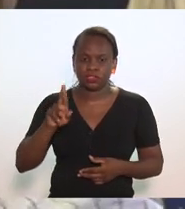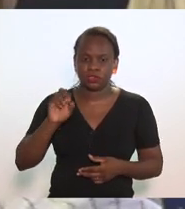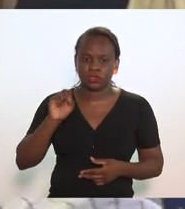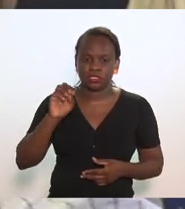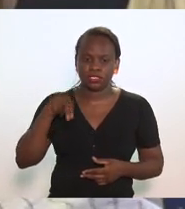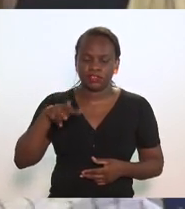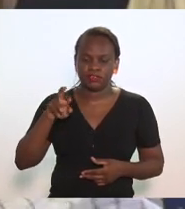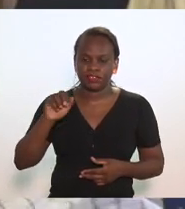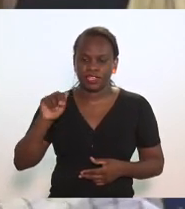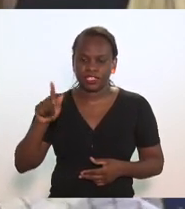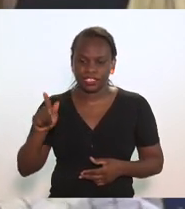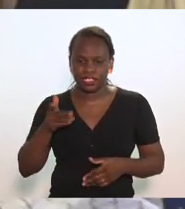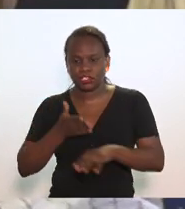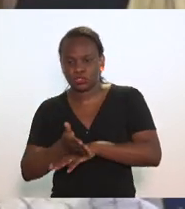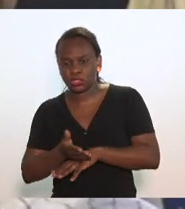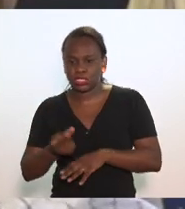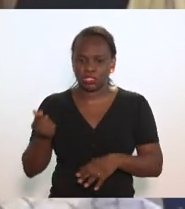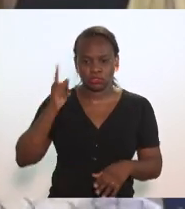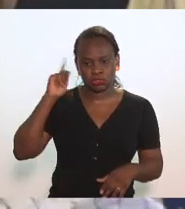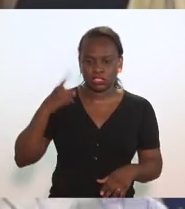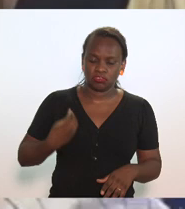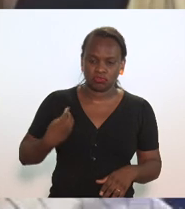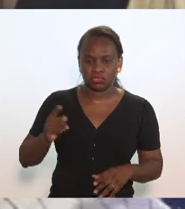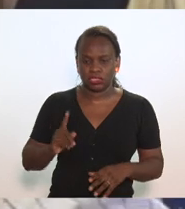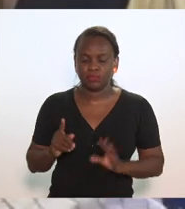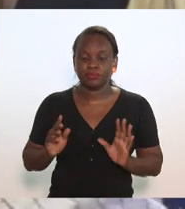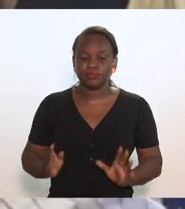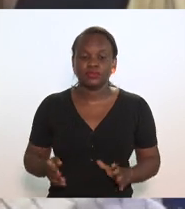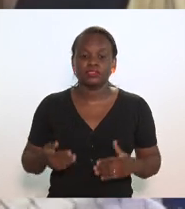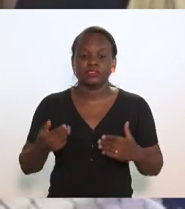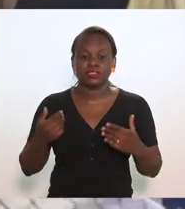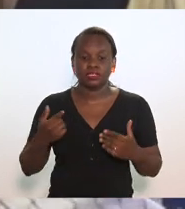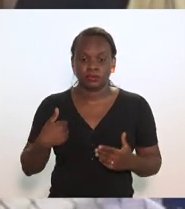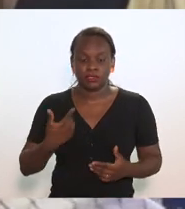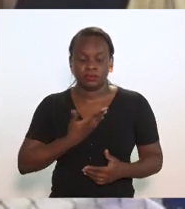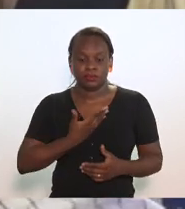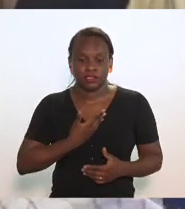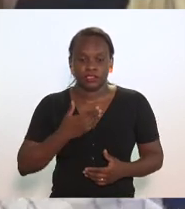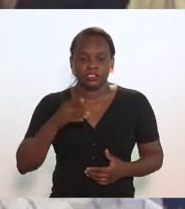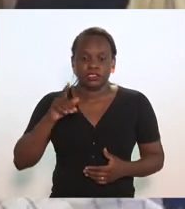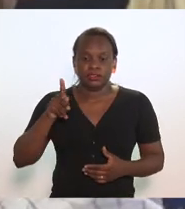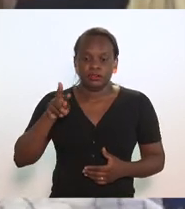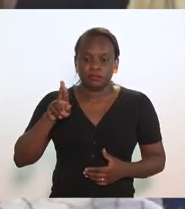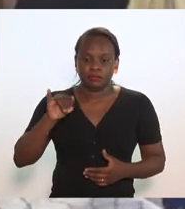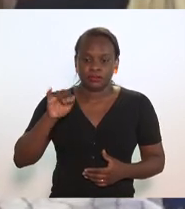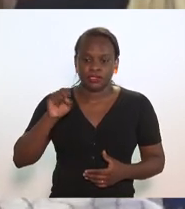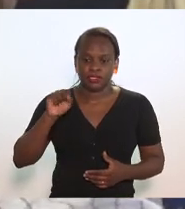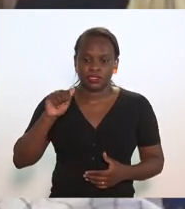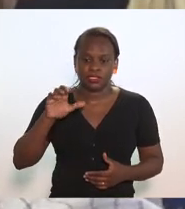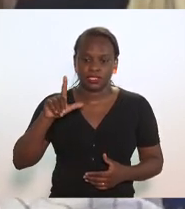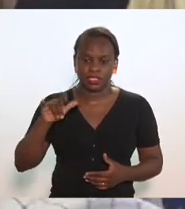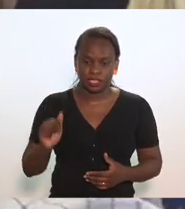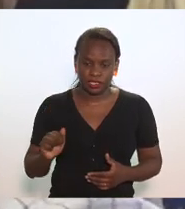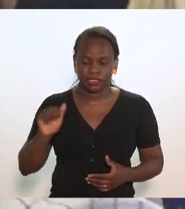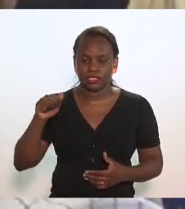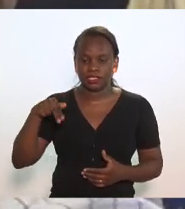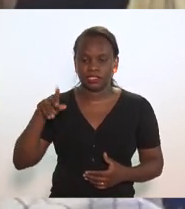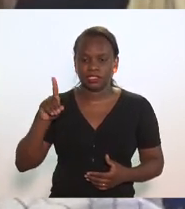entrou e saiu, não sei se ele está online de novo. A minha amiga doutora Priscila Sacalem, Anderson